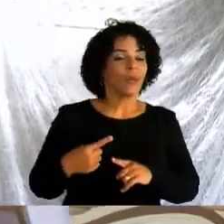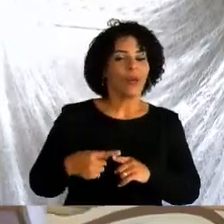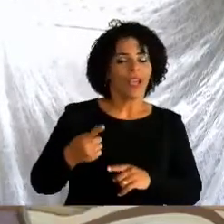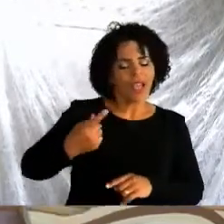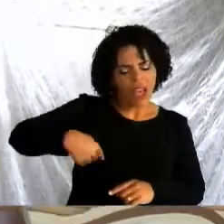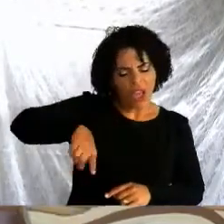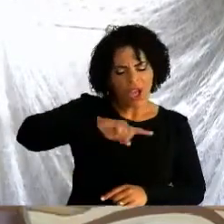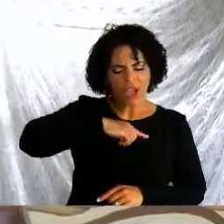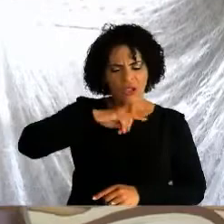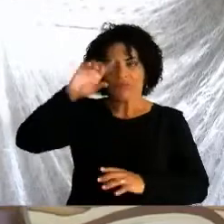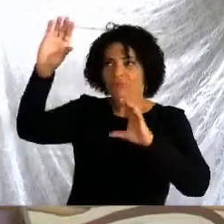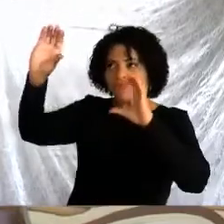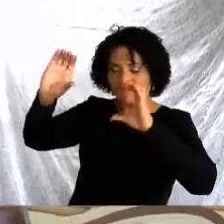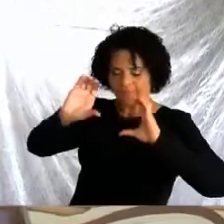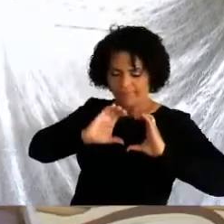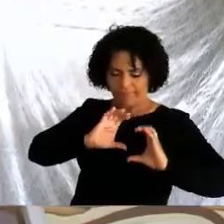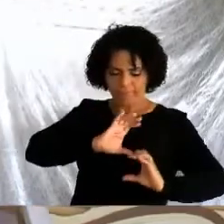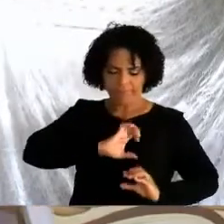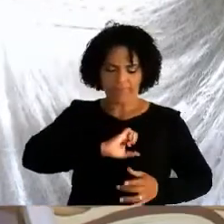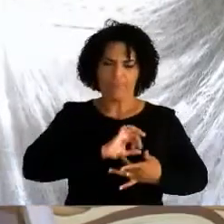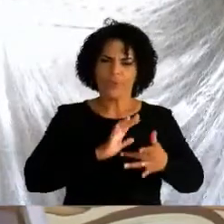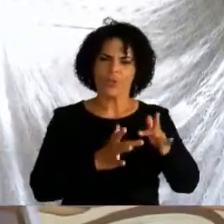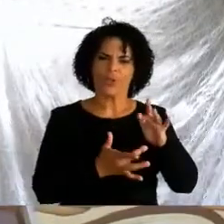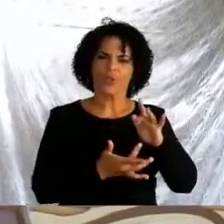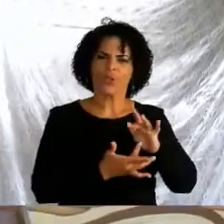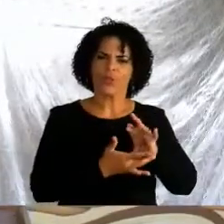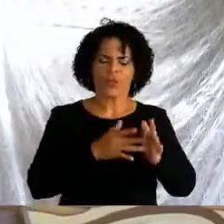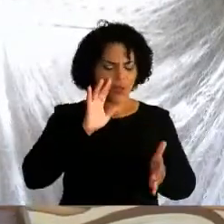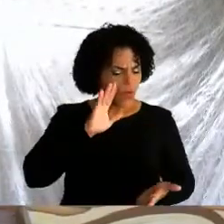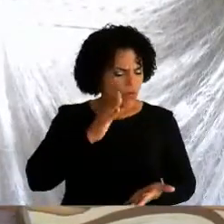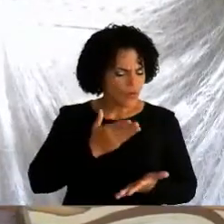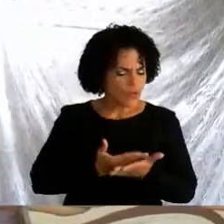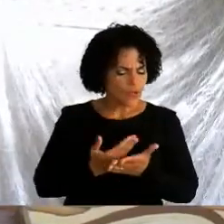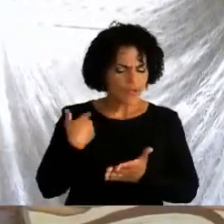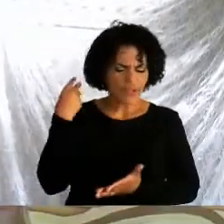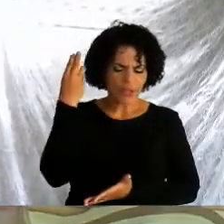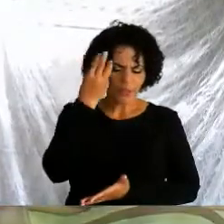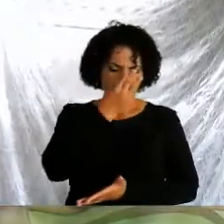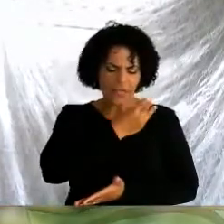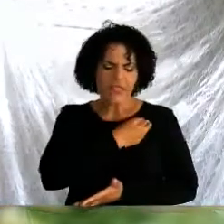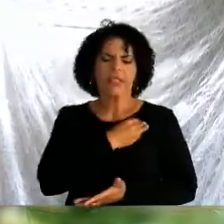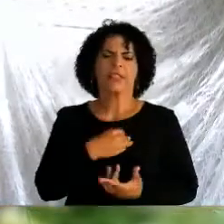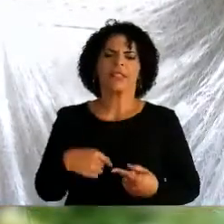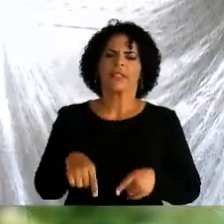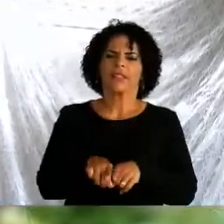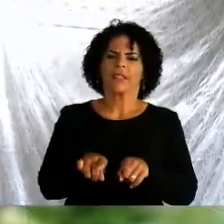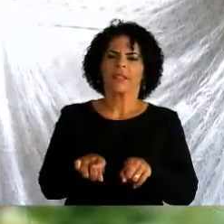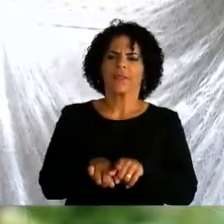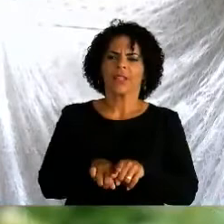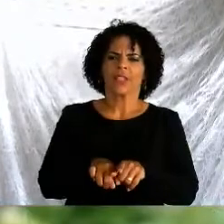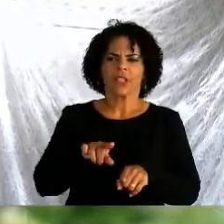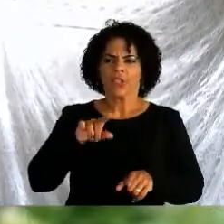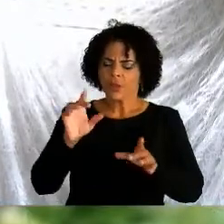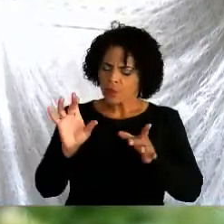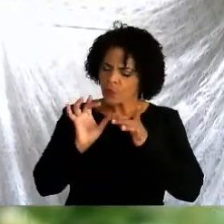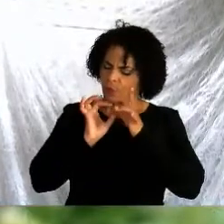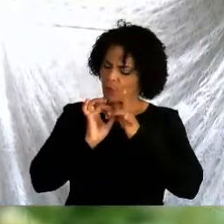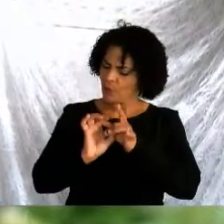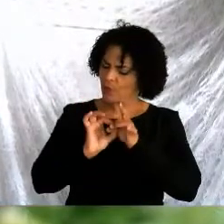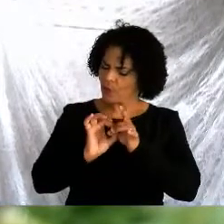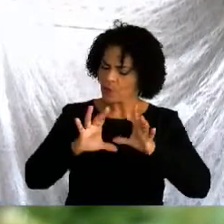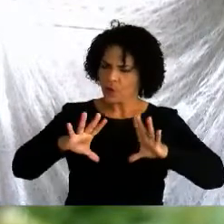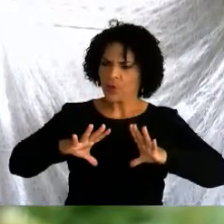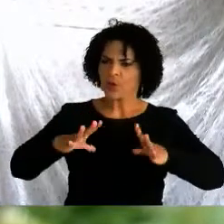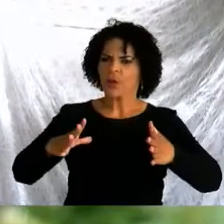amor de Cristo, imbuídos da confiança e da humildade de Nossa Senhora Aparecida, unamos força e